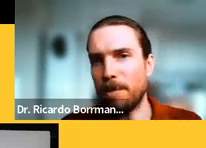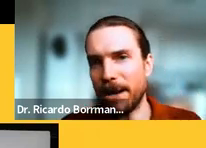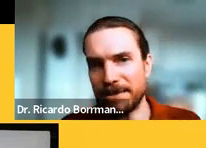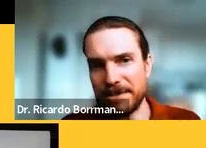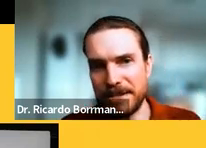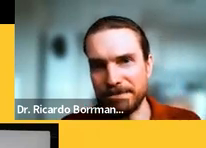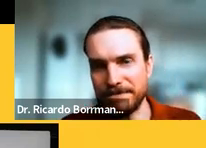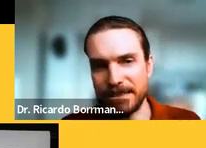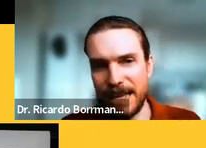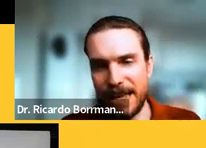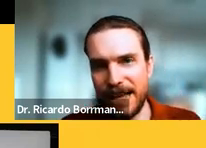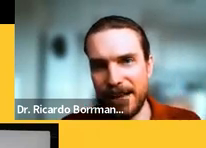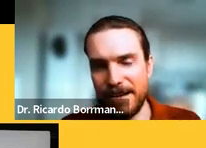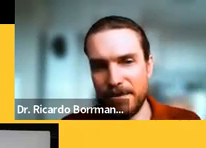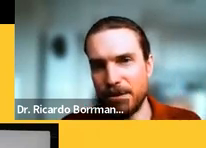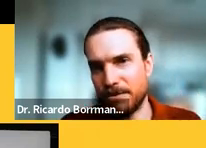volto ao parêntese